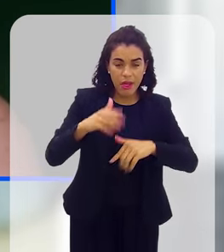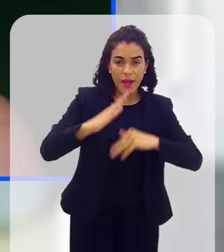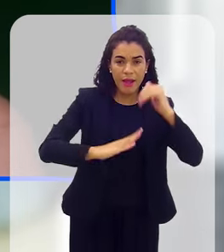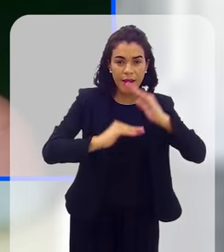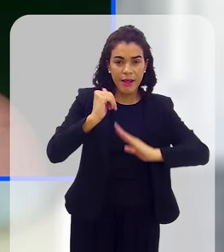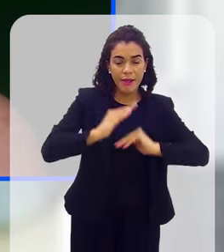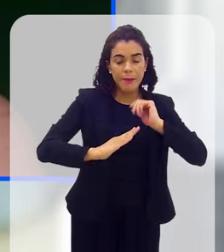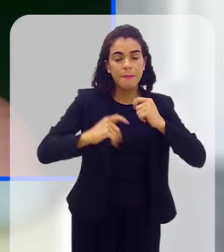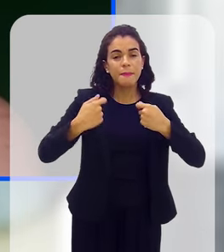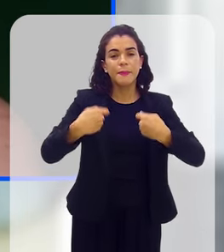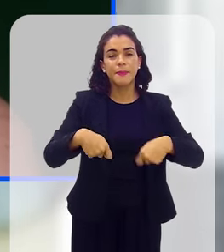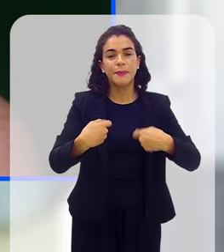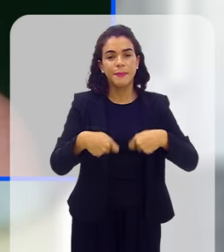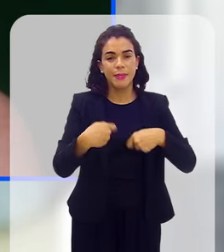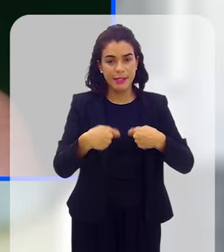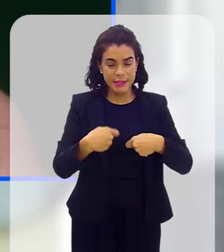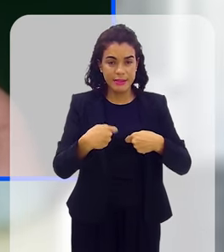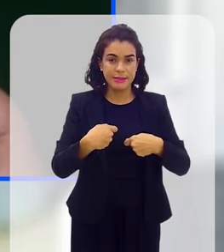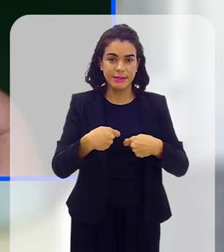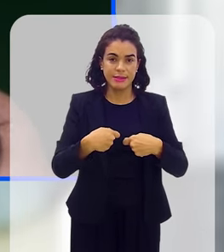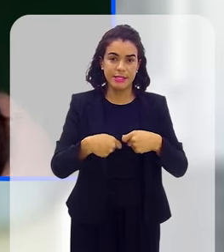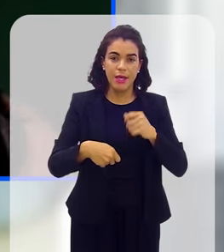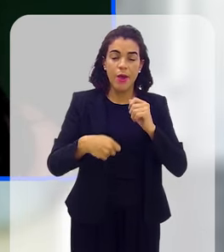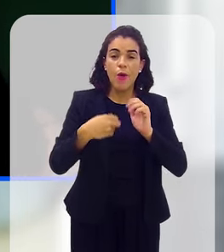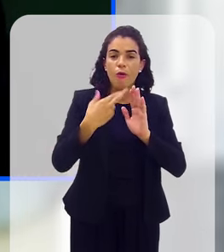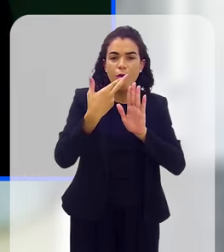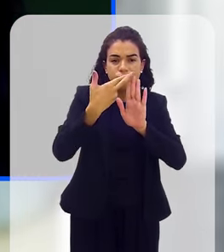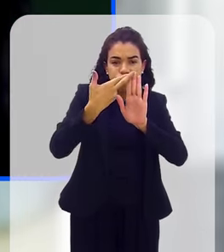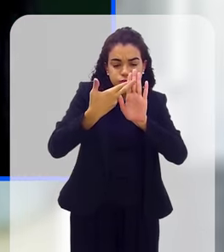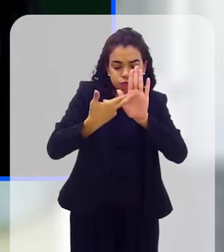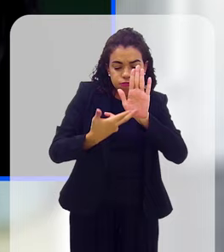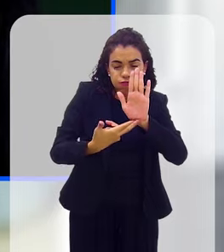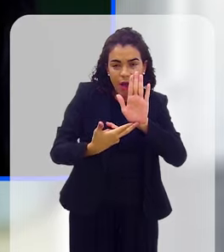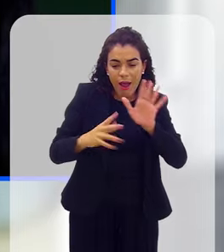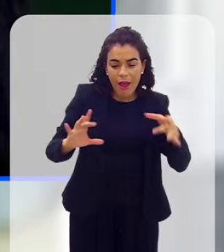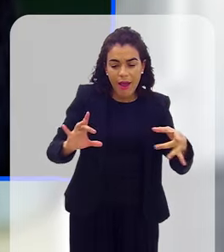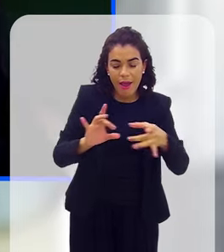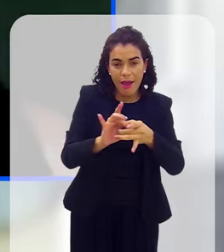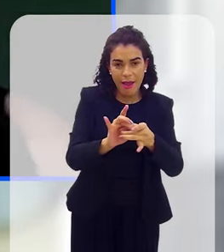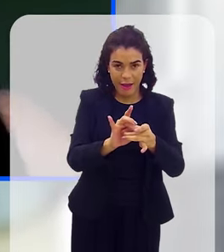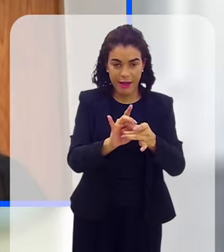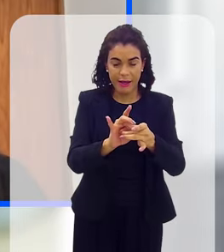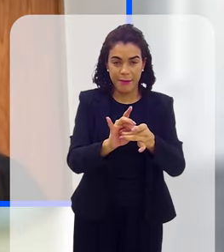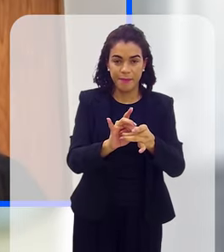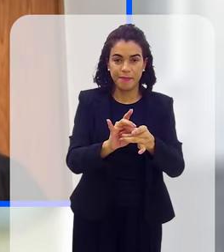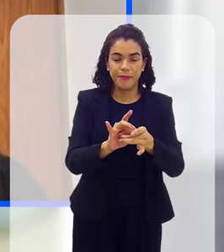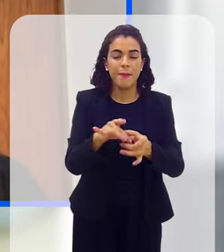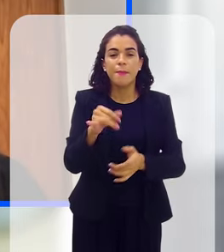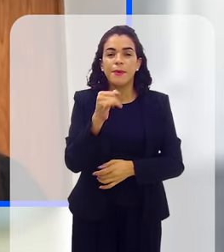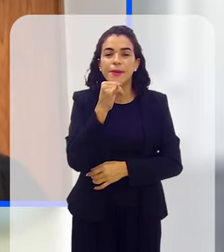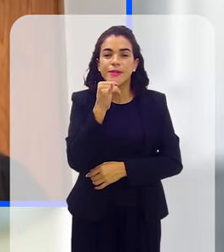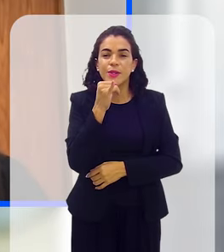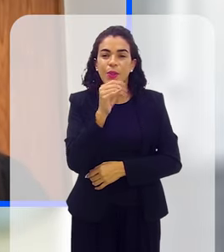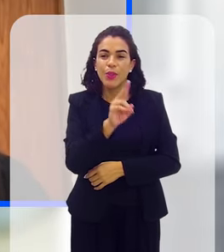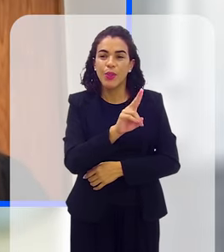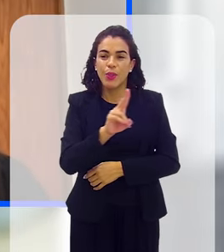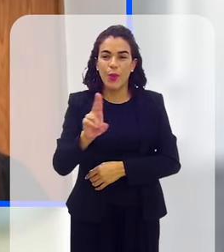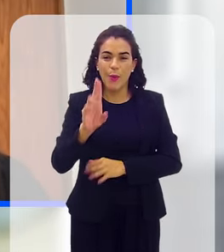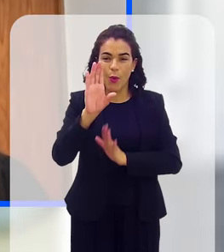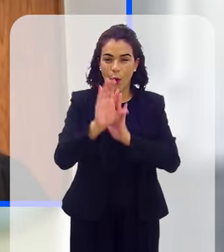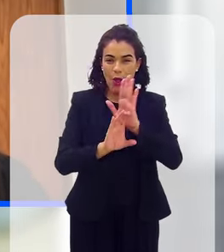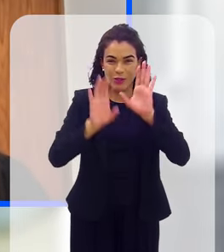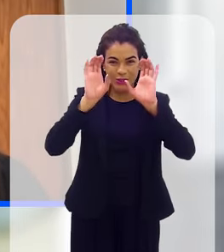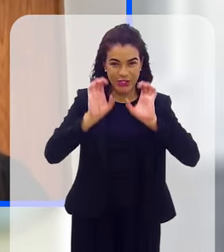precisa ter uma regulamentação de relação com os fornecedores, que é o que a gente chama de código de